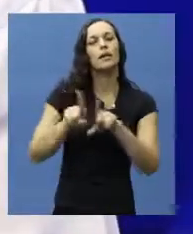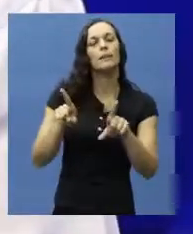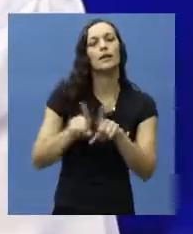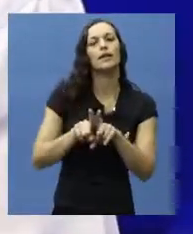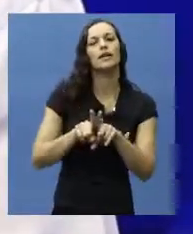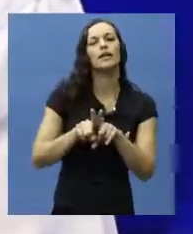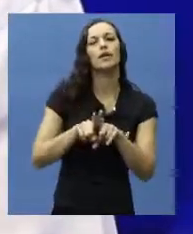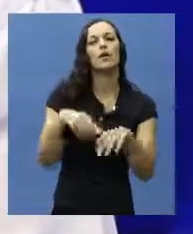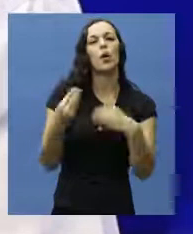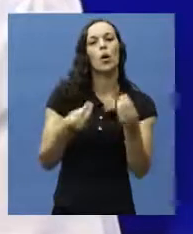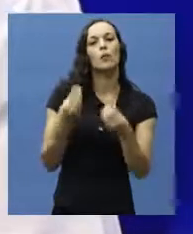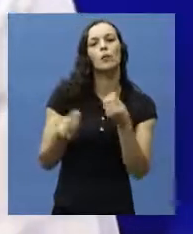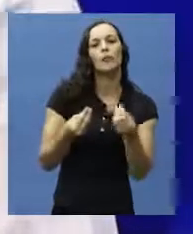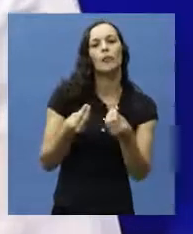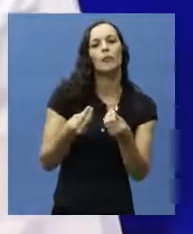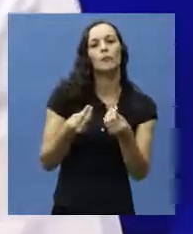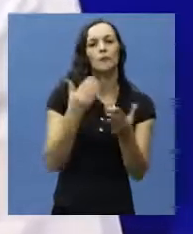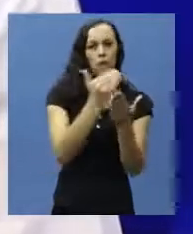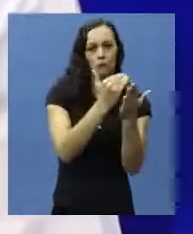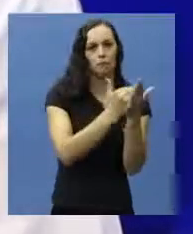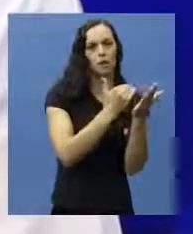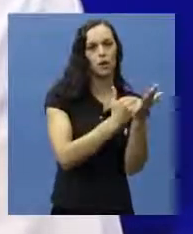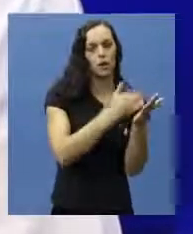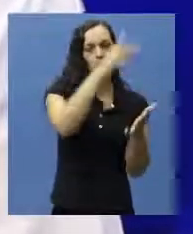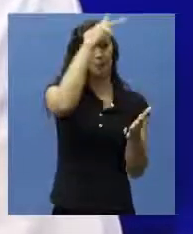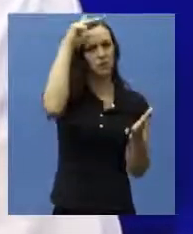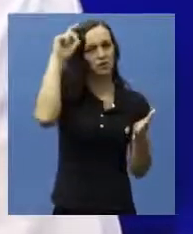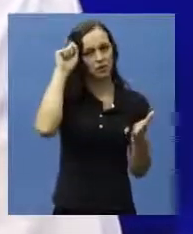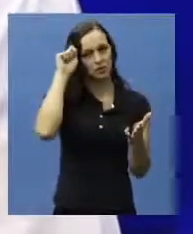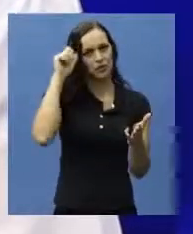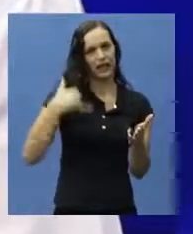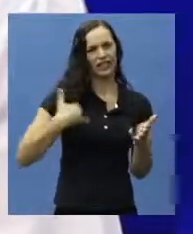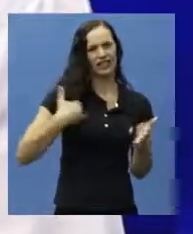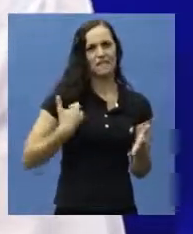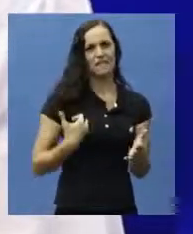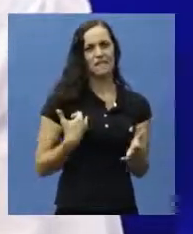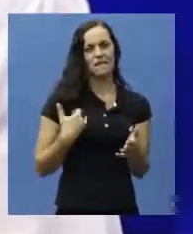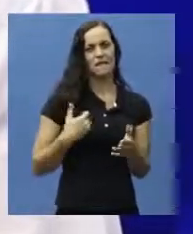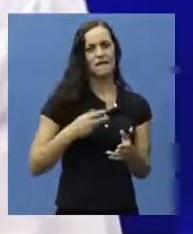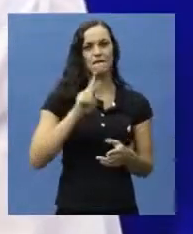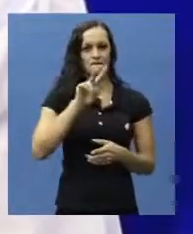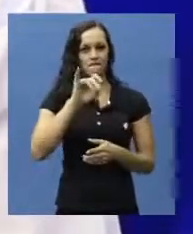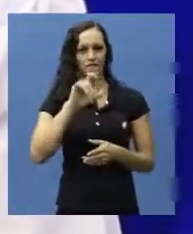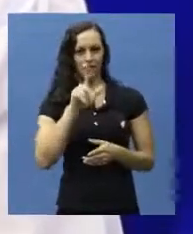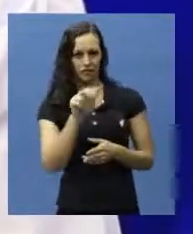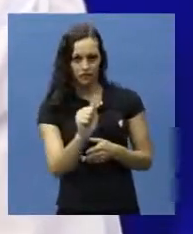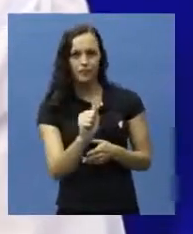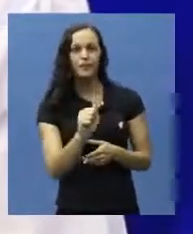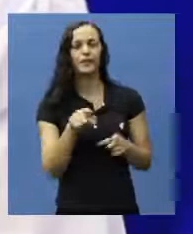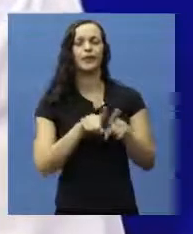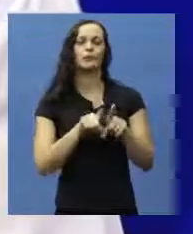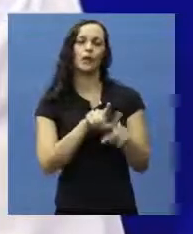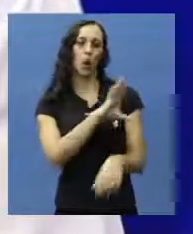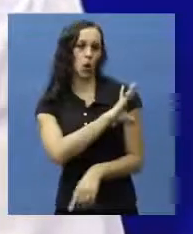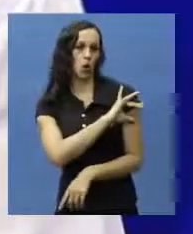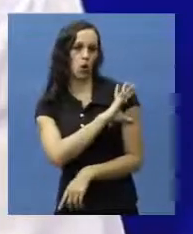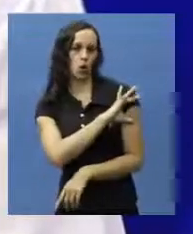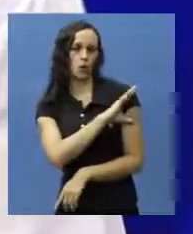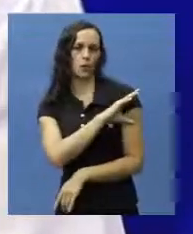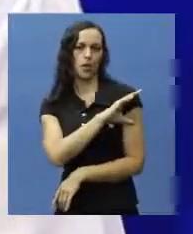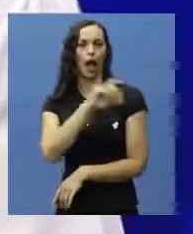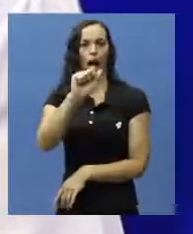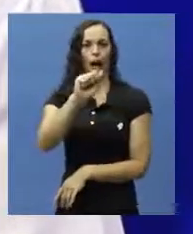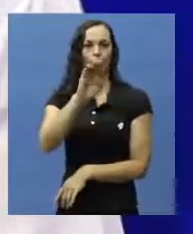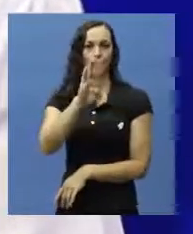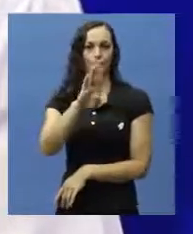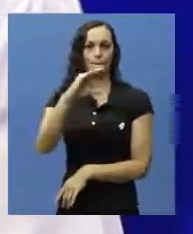participação nossa na Idade Viva, é um programa da Prefeitura, e nós temos também o Clube ABCD, que um clube de maior